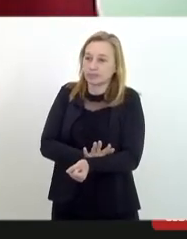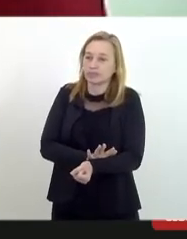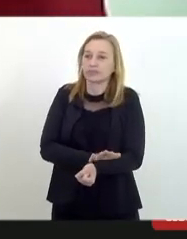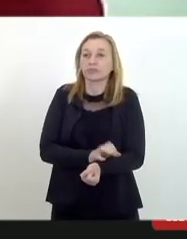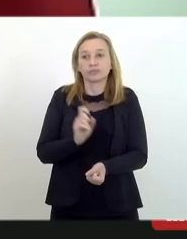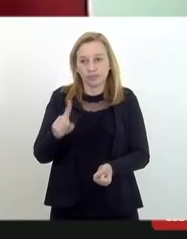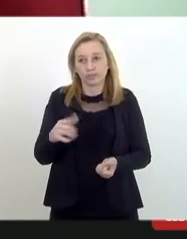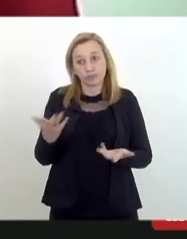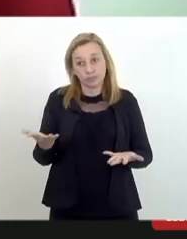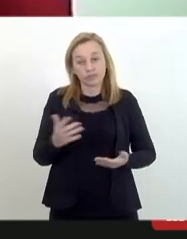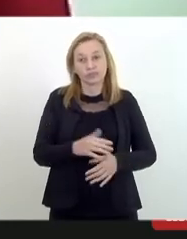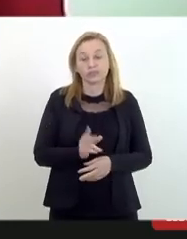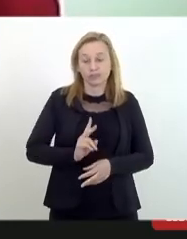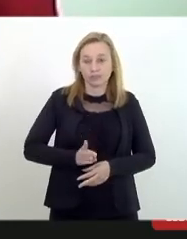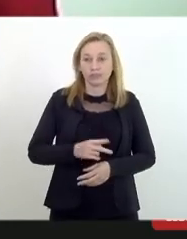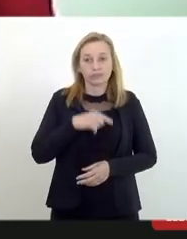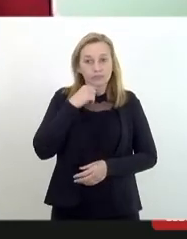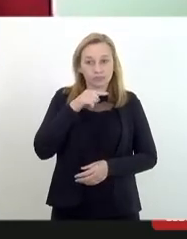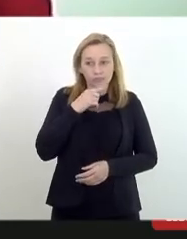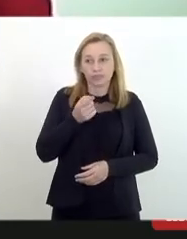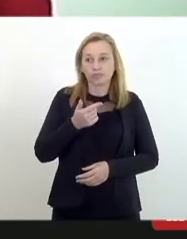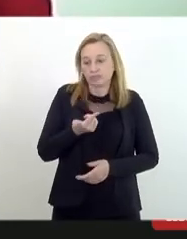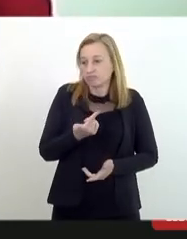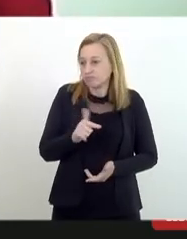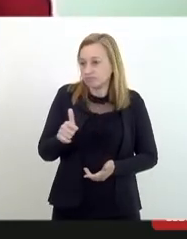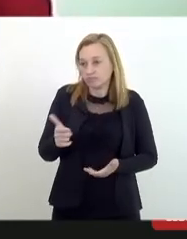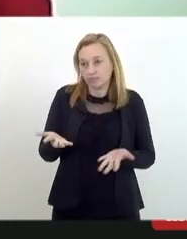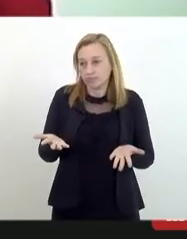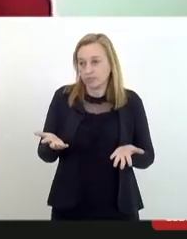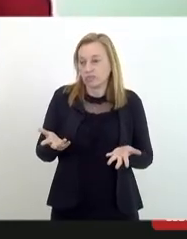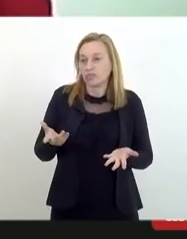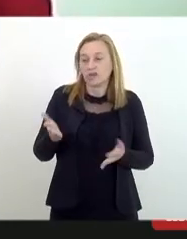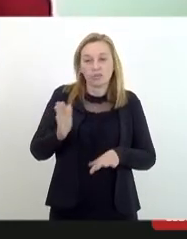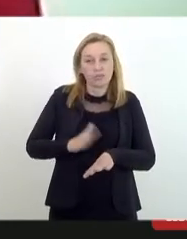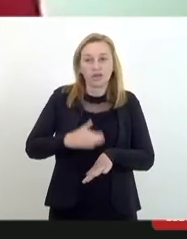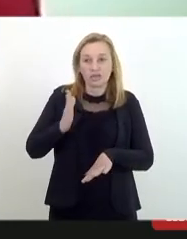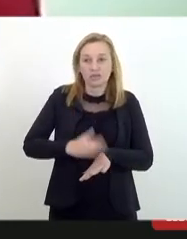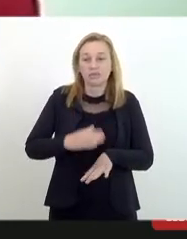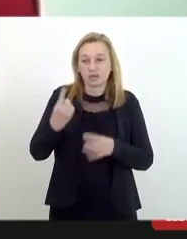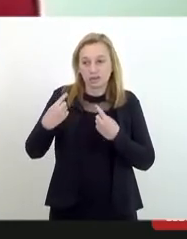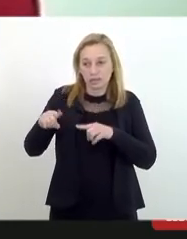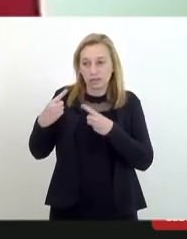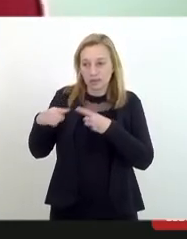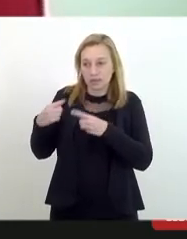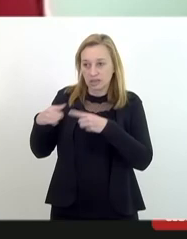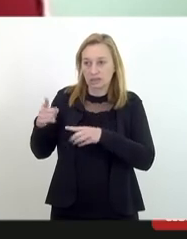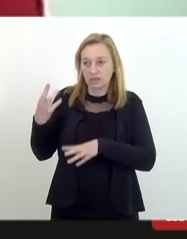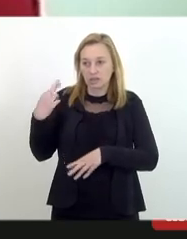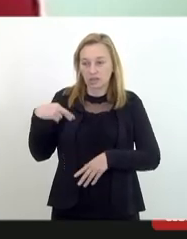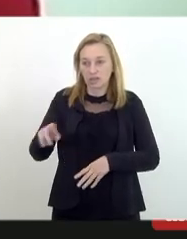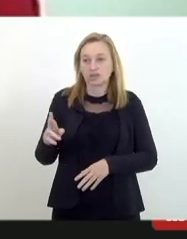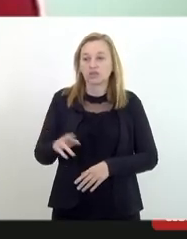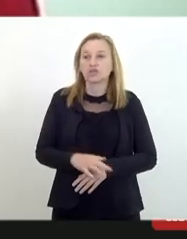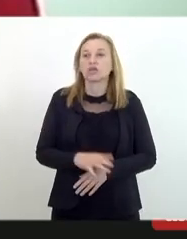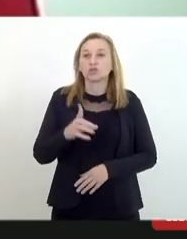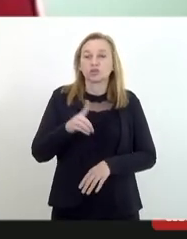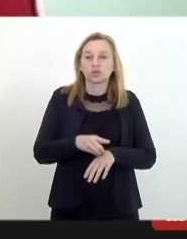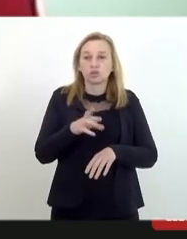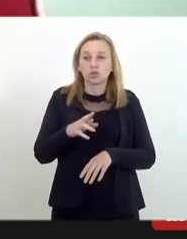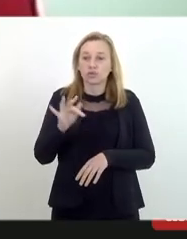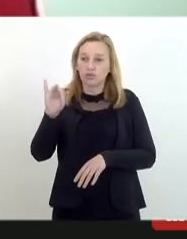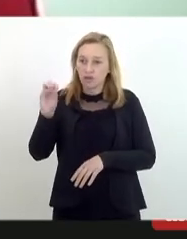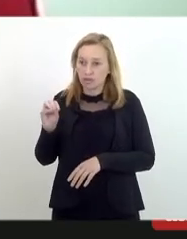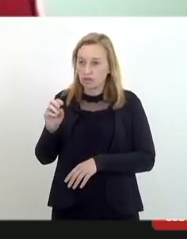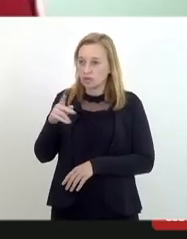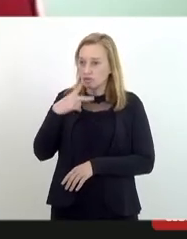que contribui sem dúvida nenhuma para cada vez mais esses casos de perseguição religiosa doutor Fábio para suas